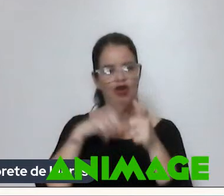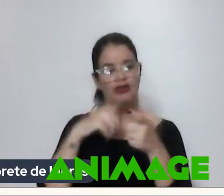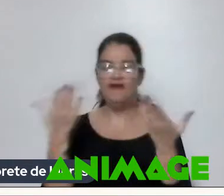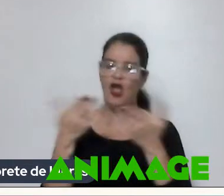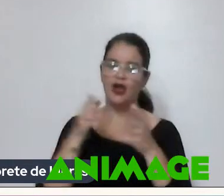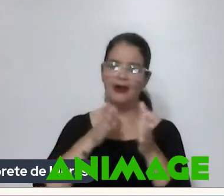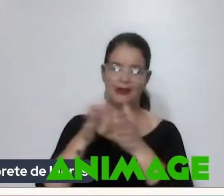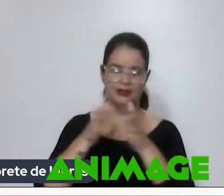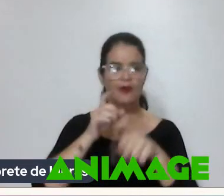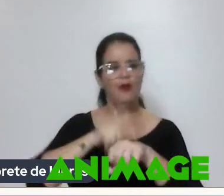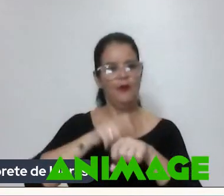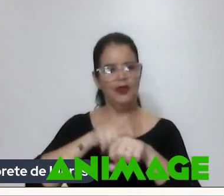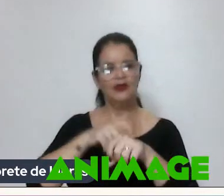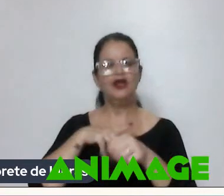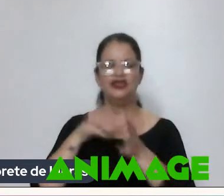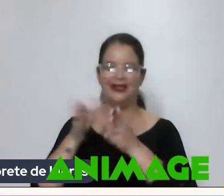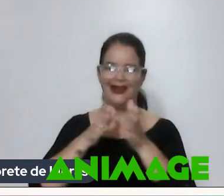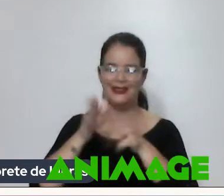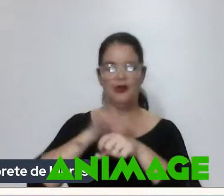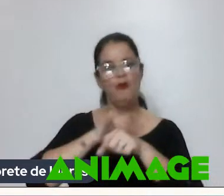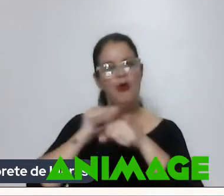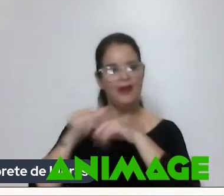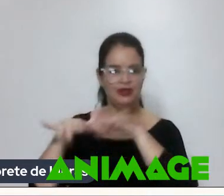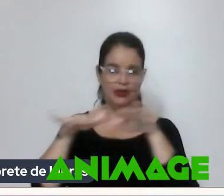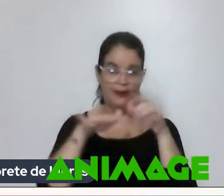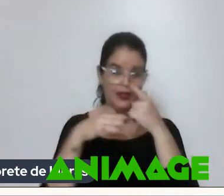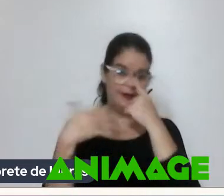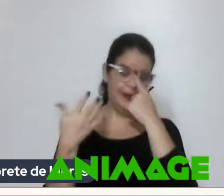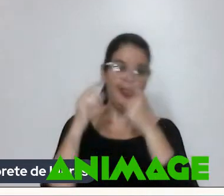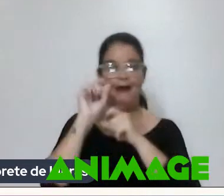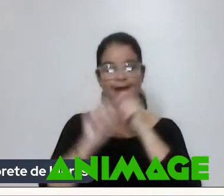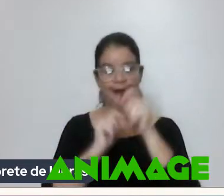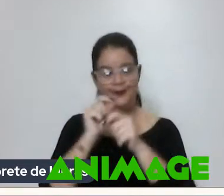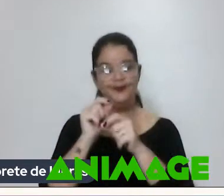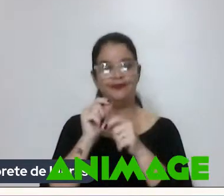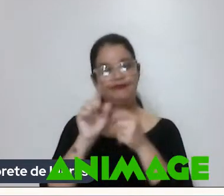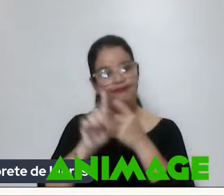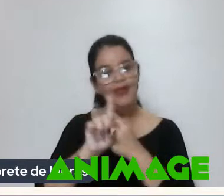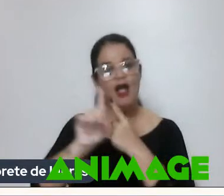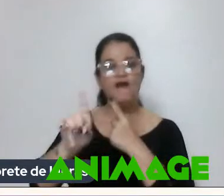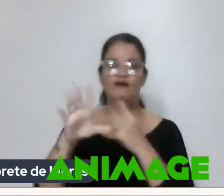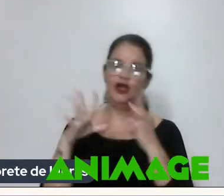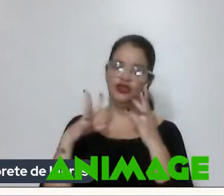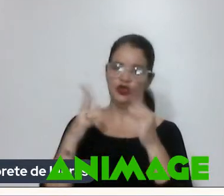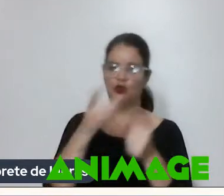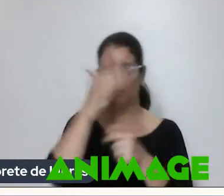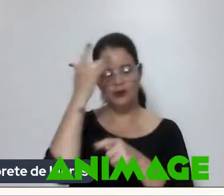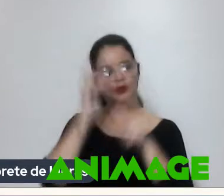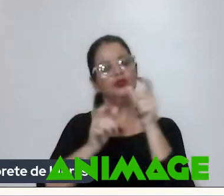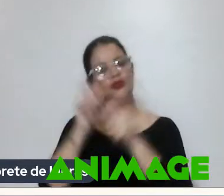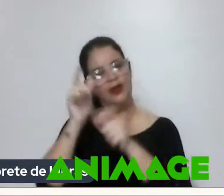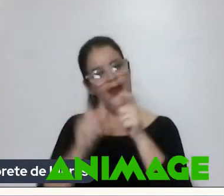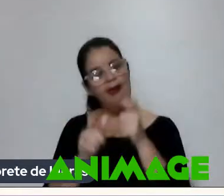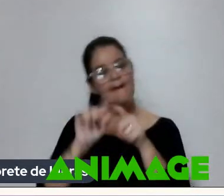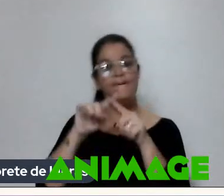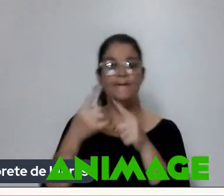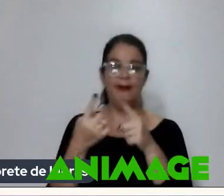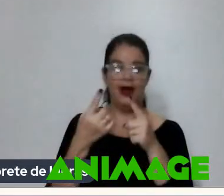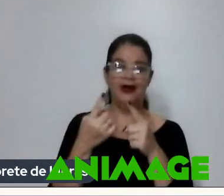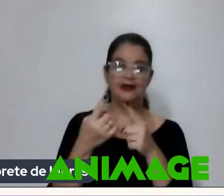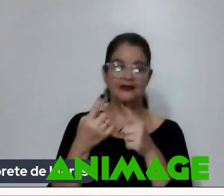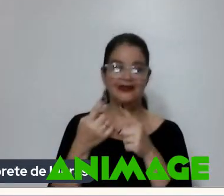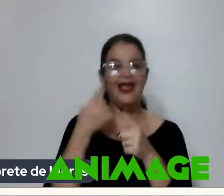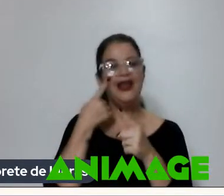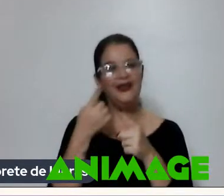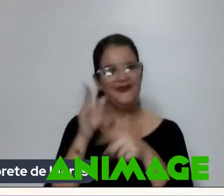momento Obviamente A gente tá Nesse momento De pandemia Que Acaba afastando Todo mundo Né Mas Ele viu o